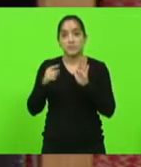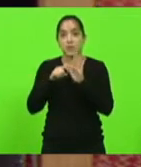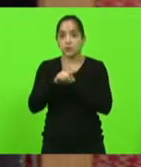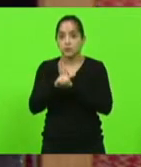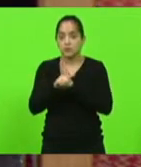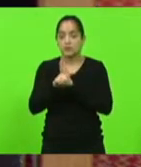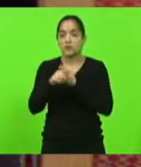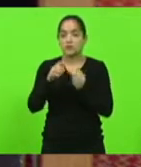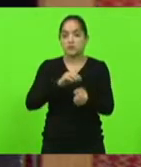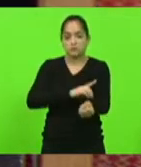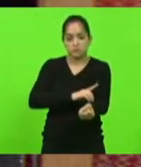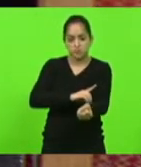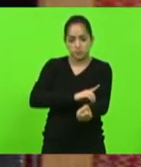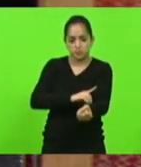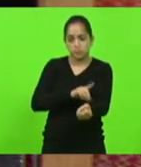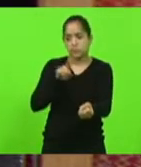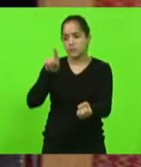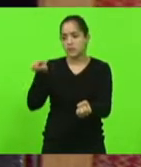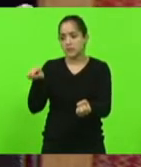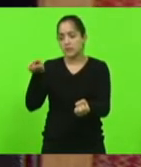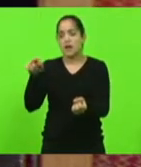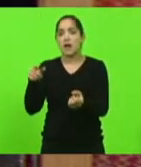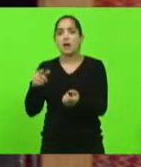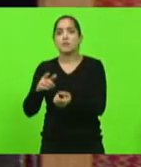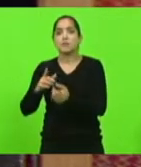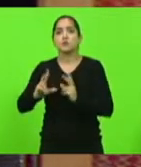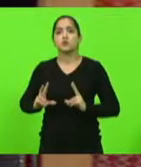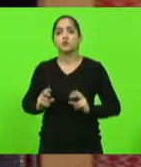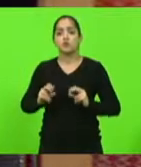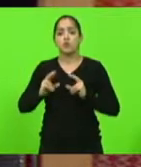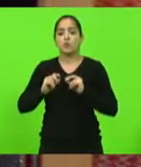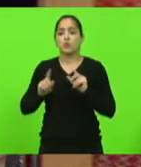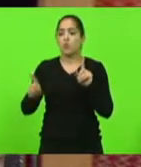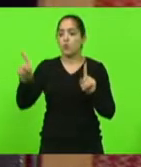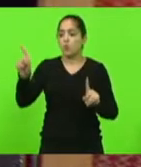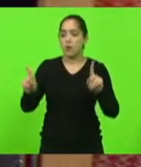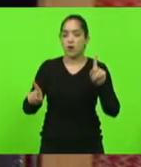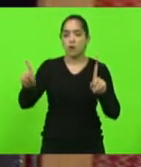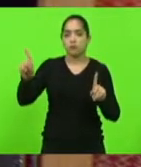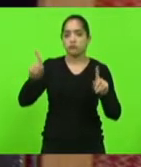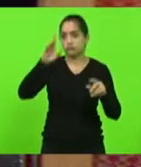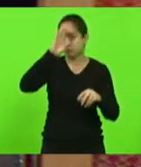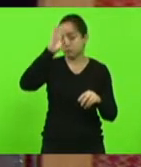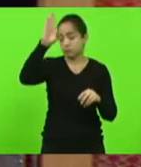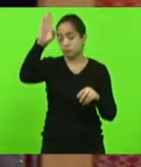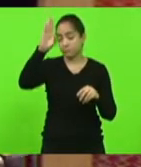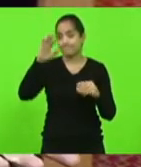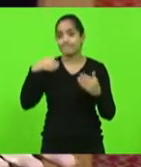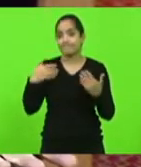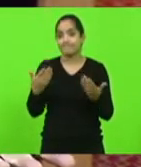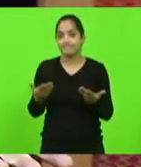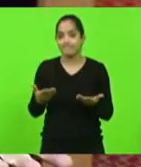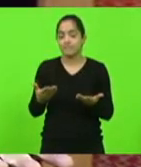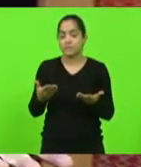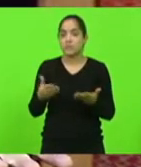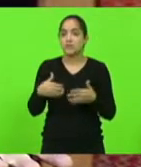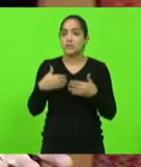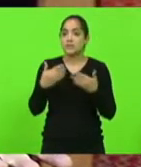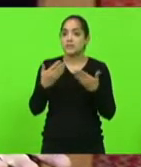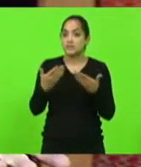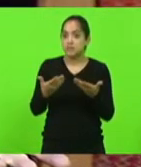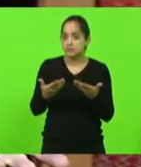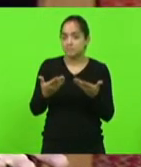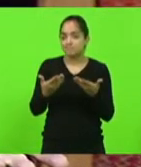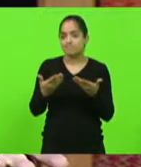diabético e a pessoa com câncer, ou qual que vai ter preferência ali. o que está